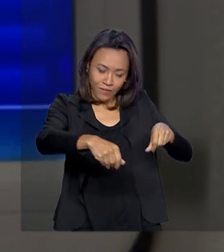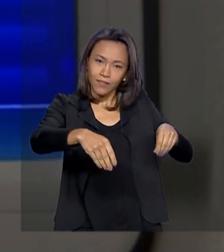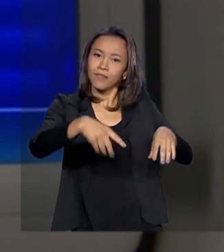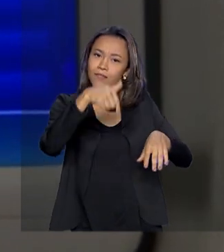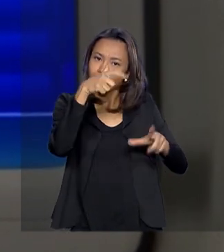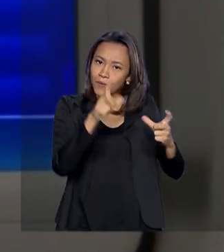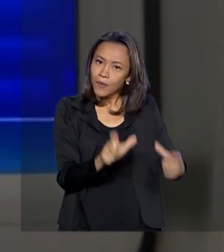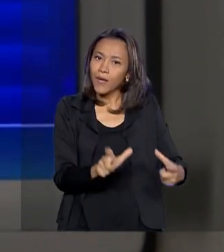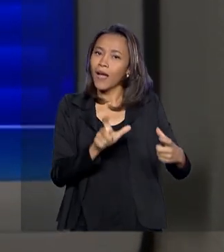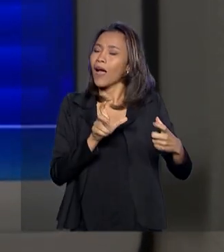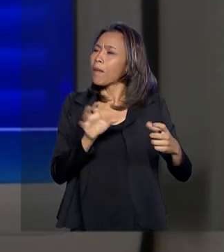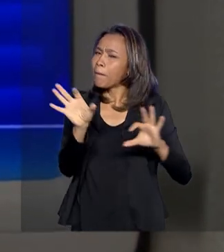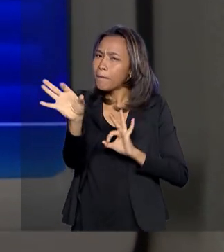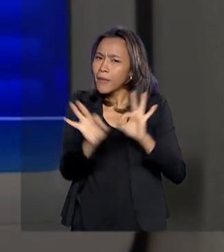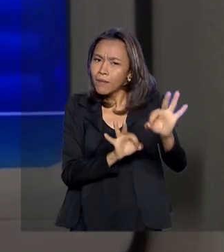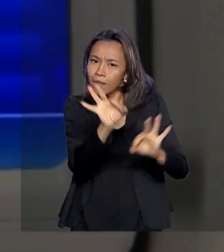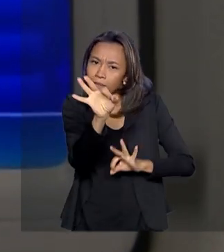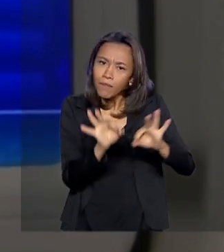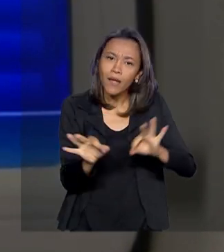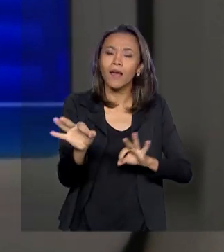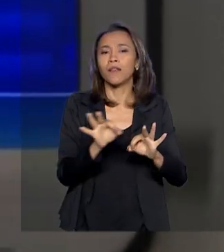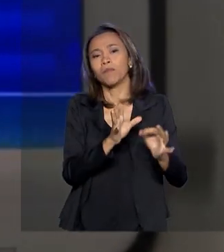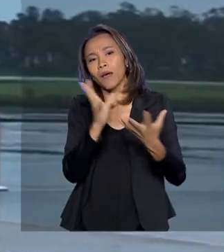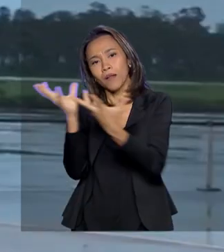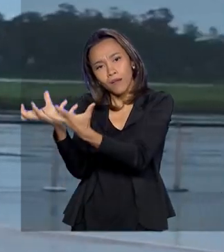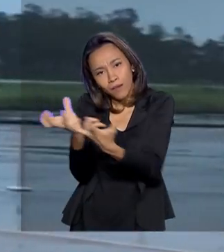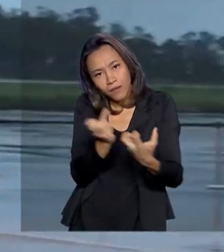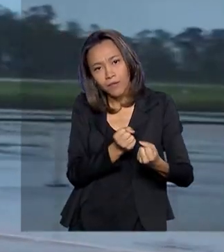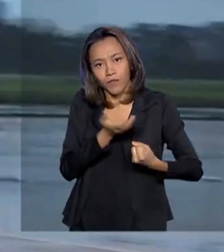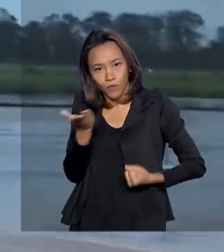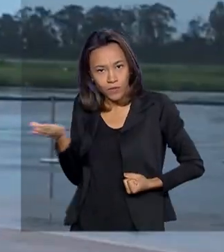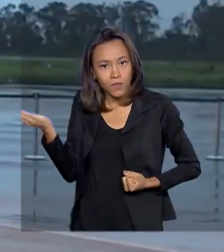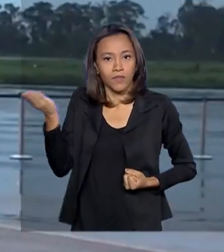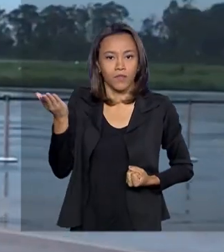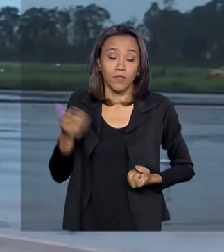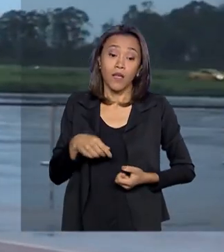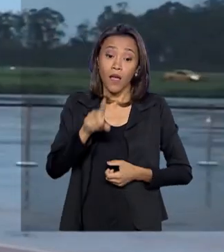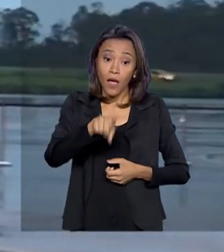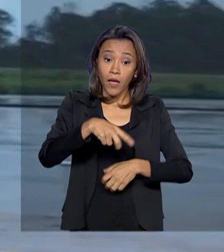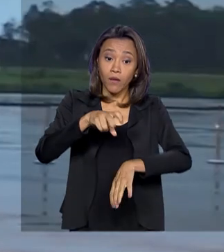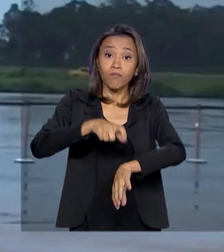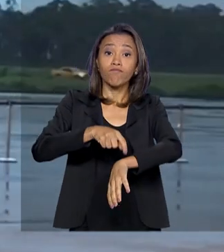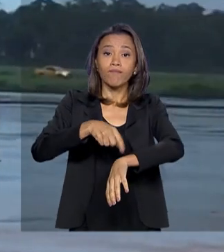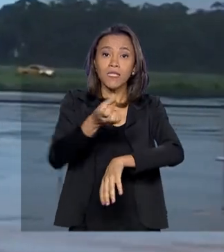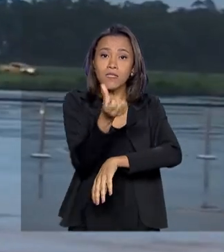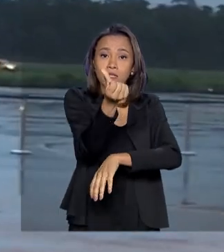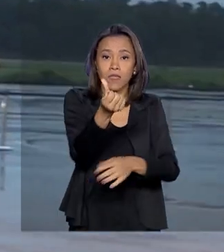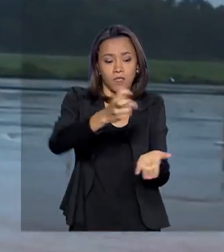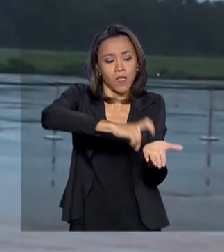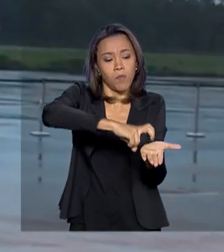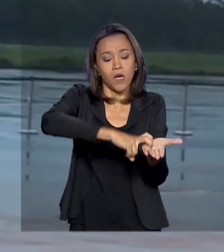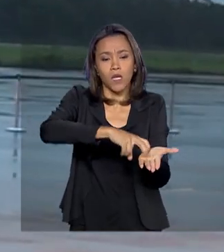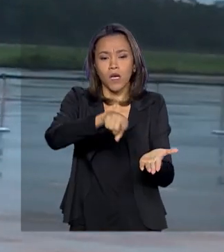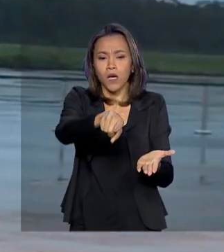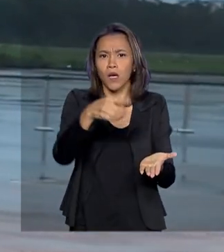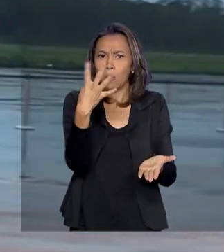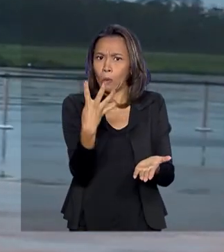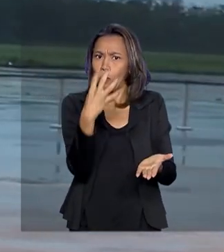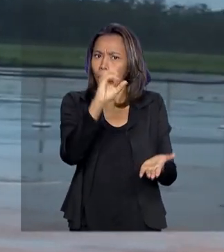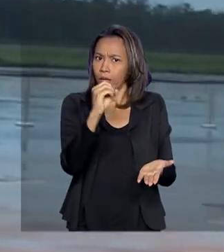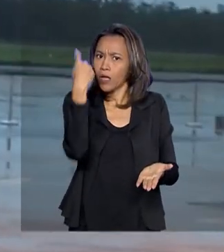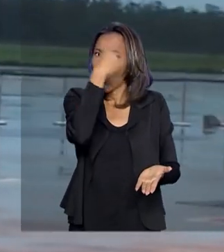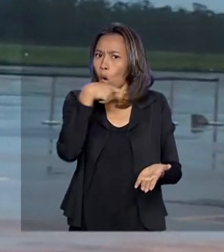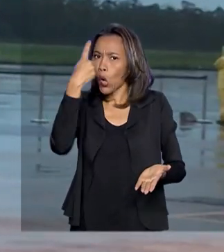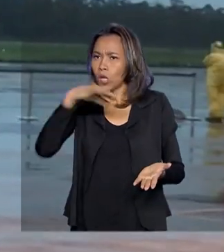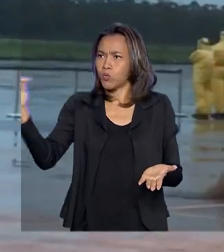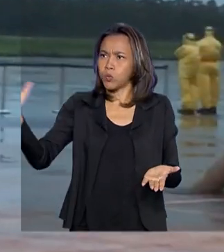ambiente totalmente preparado para recebê-los. Eram seis horas da manhã quando os aviões da FAB, após 40 horas de